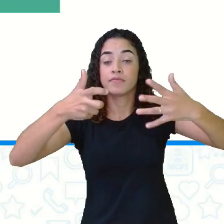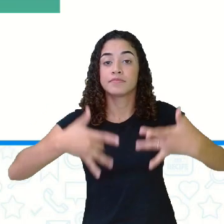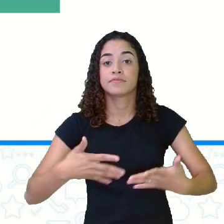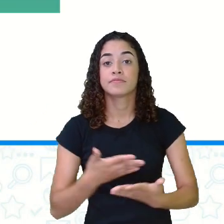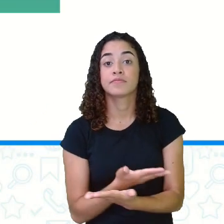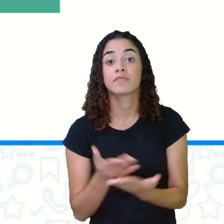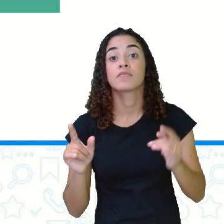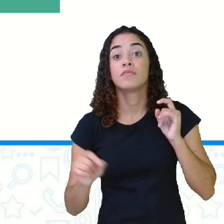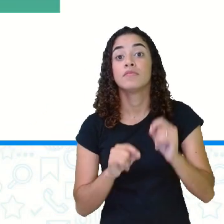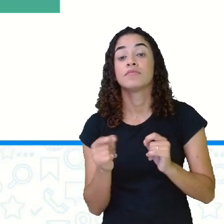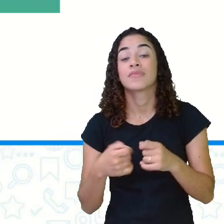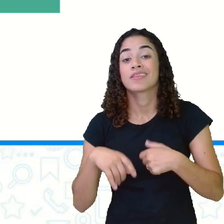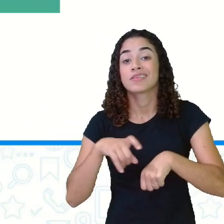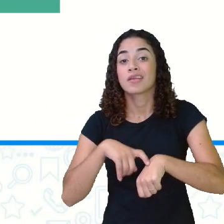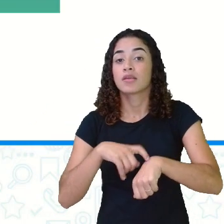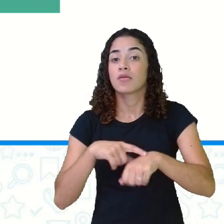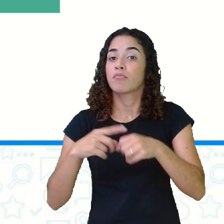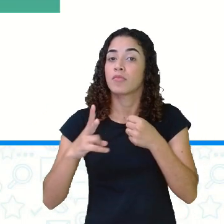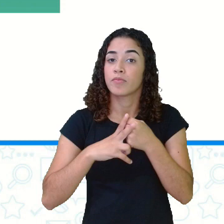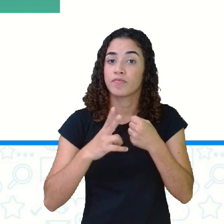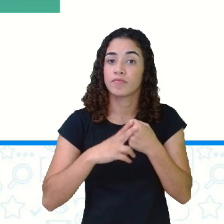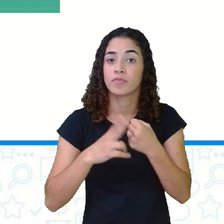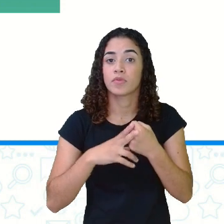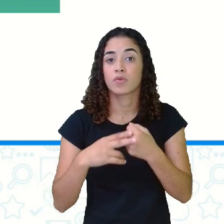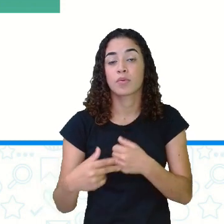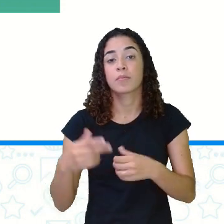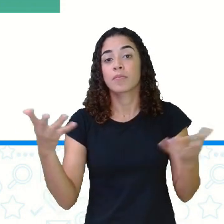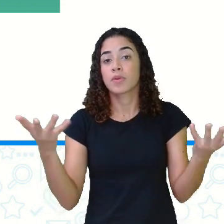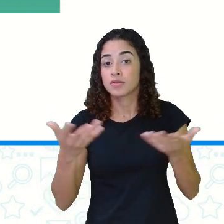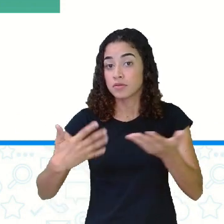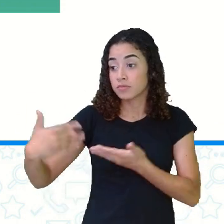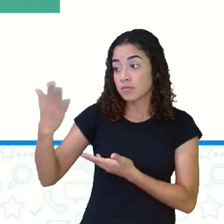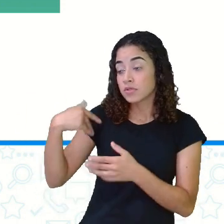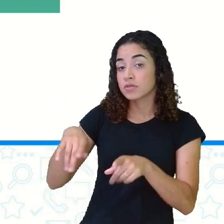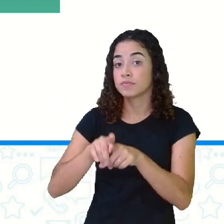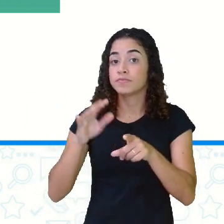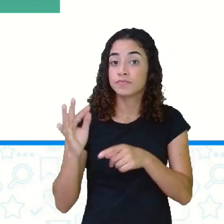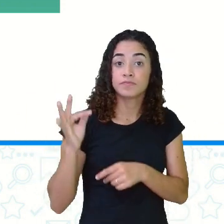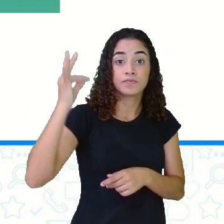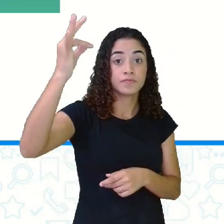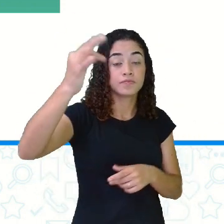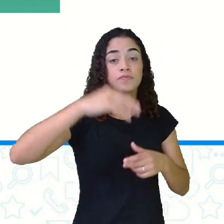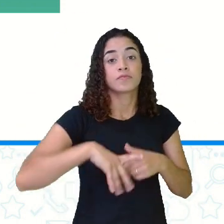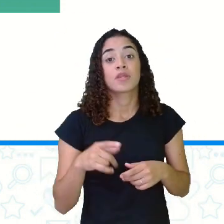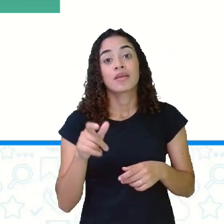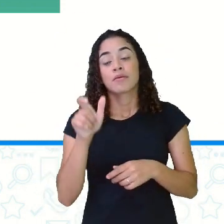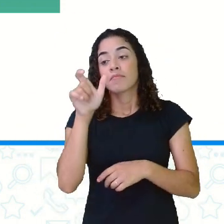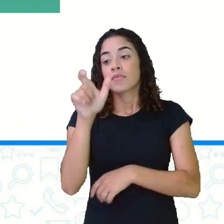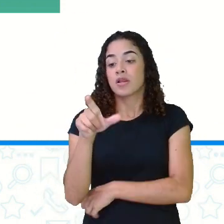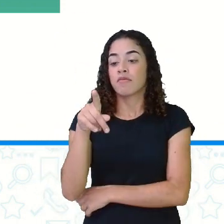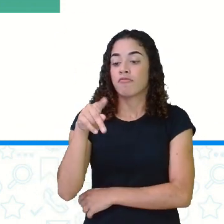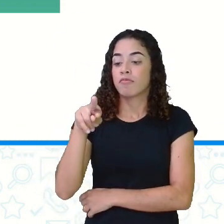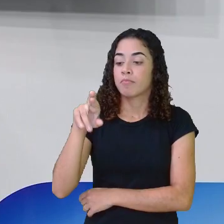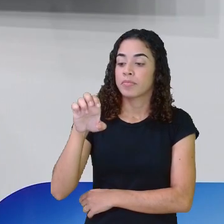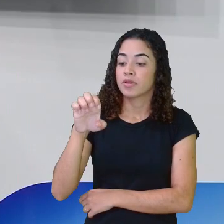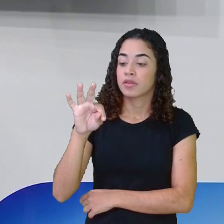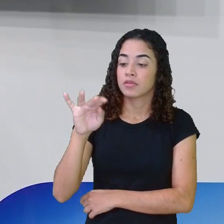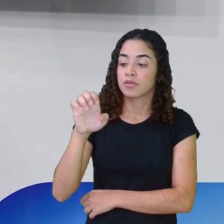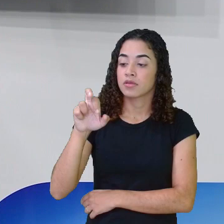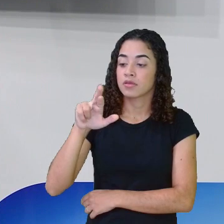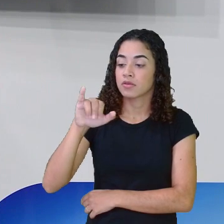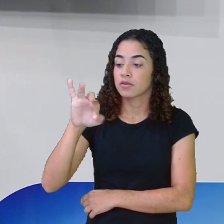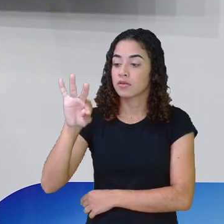os tempos verbais, presente, pretérito e futuro. Lembrando que essa palavra pretérito é a mesma coisa que